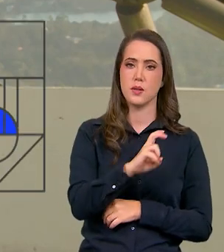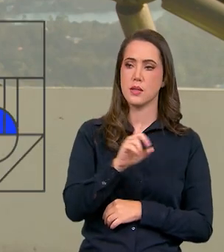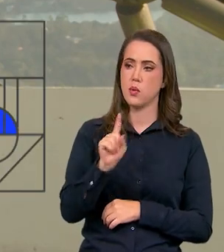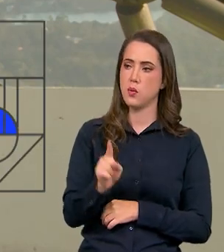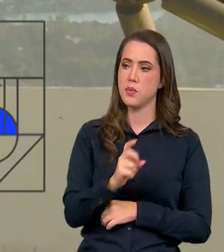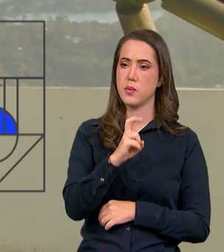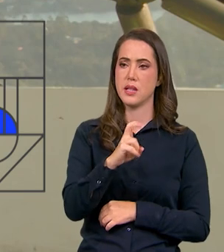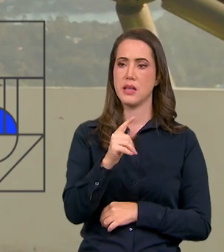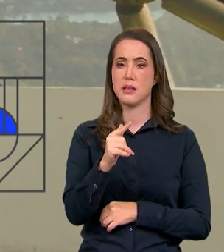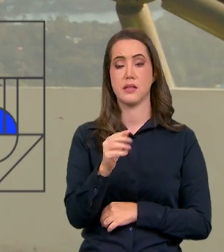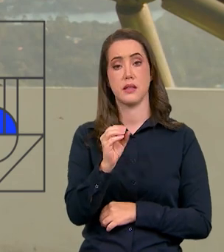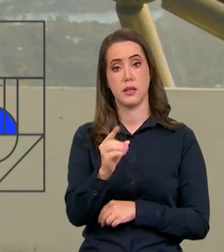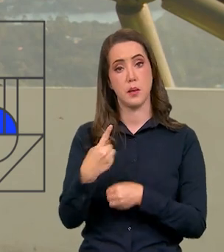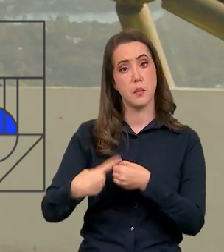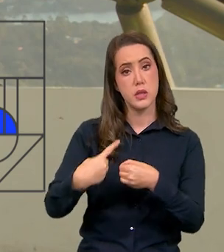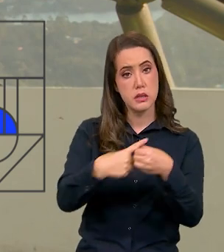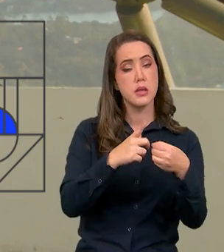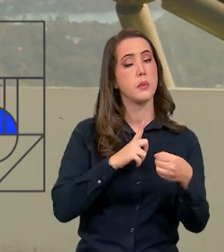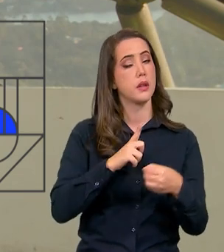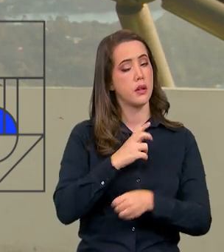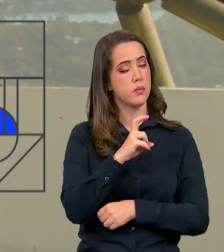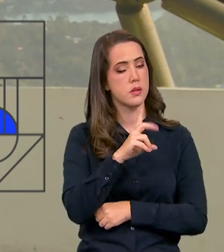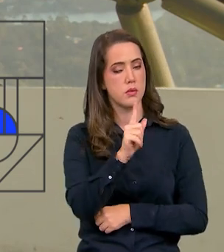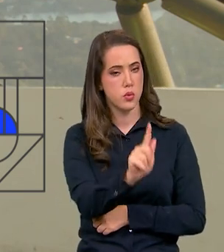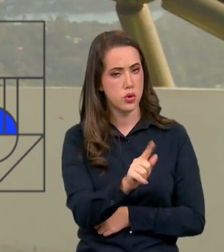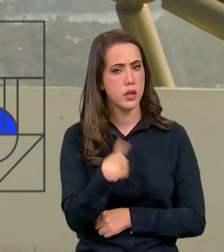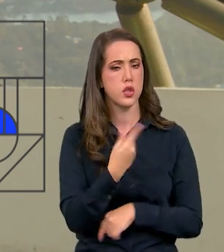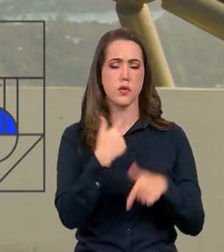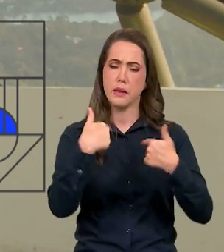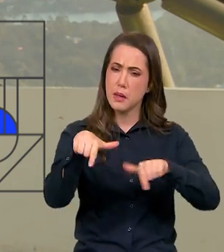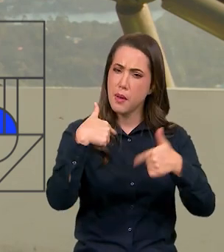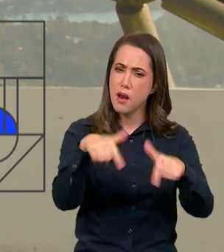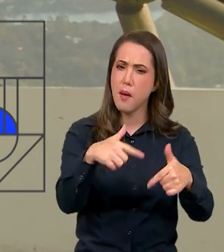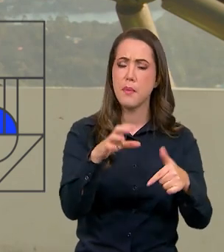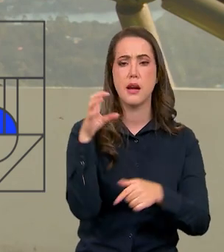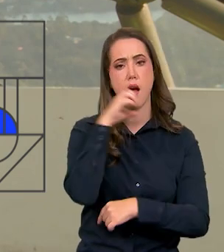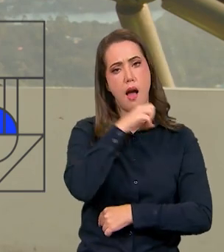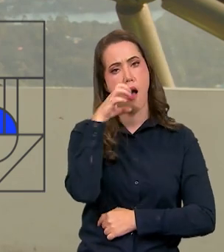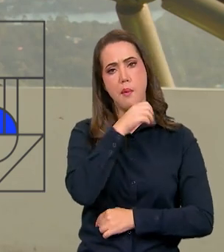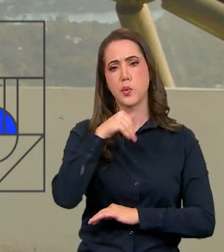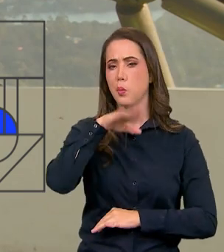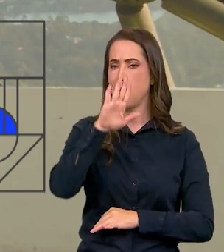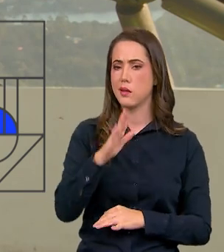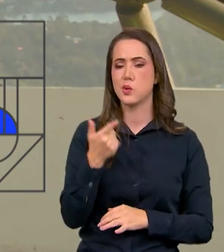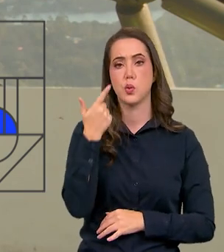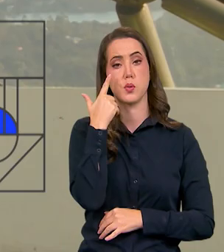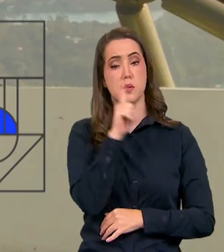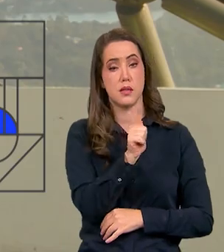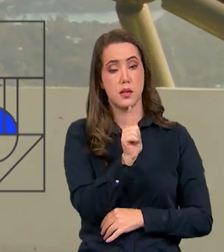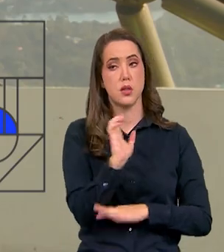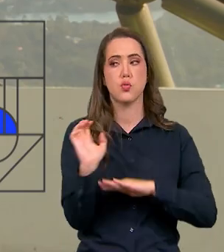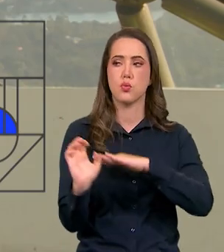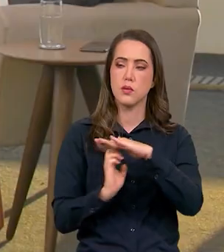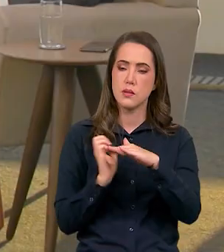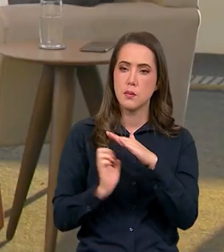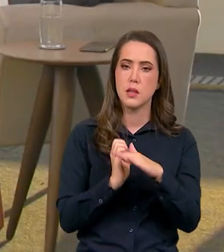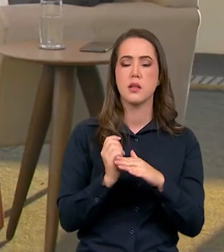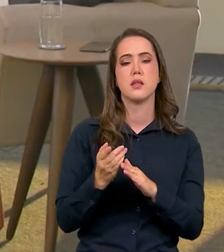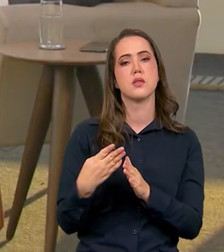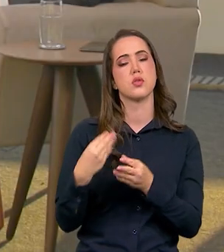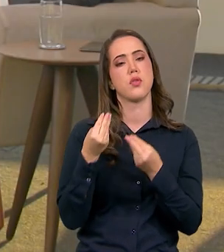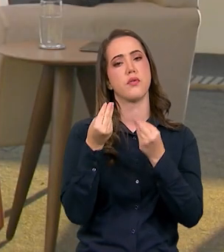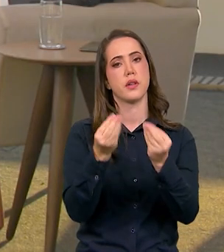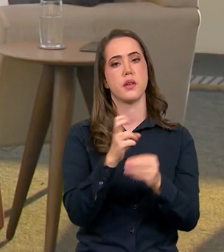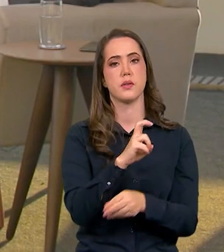.570 municípios cobertos pelo 5G e a gente vai estar trabalhando para tentar ir antecipando com as operadoras e fazendo com que